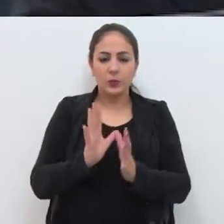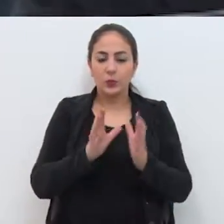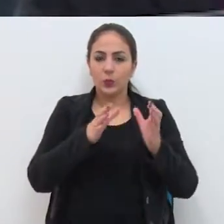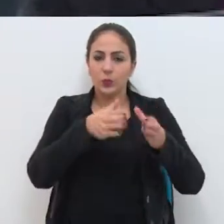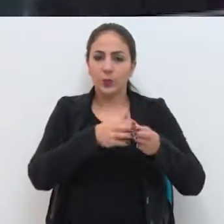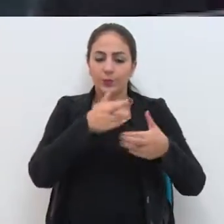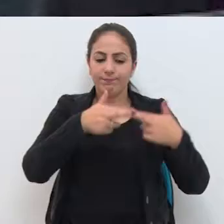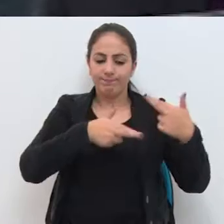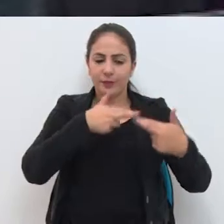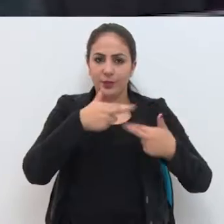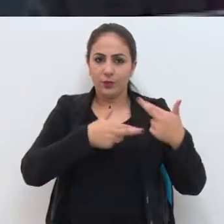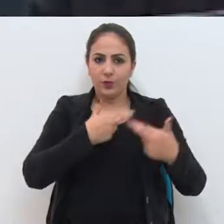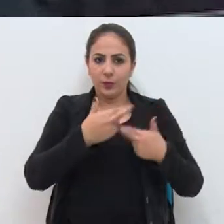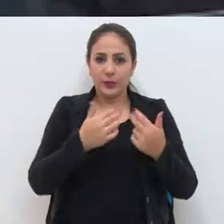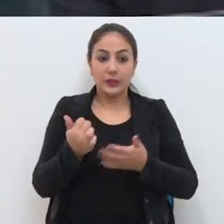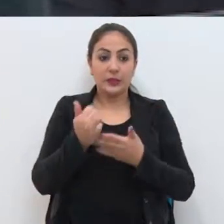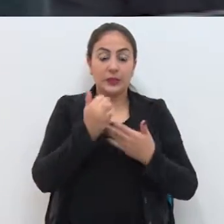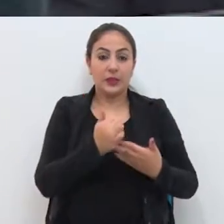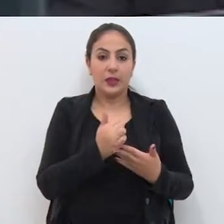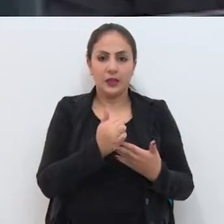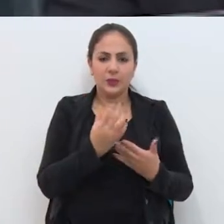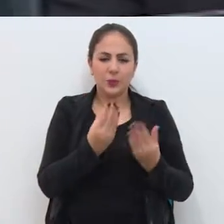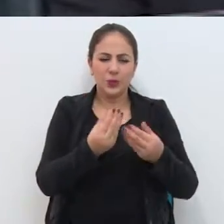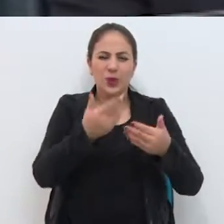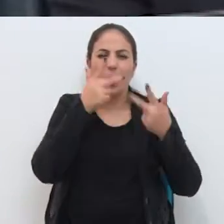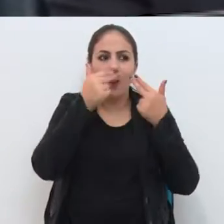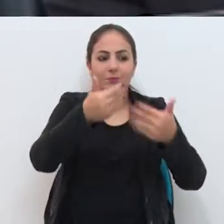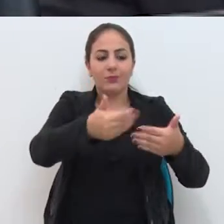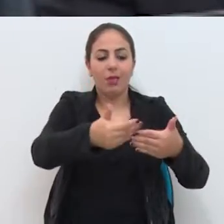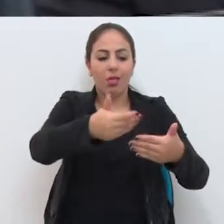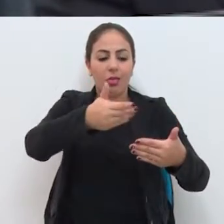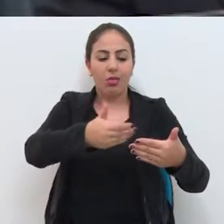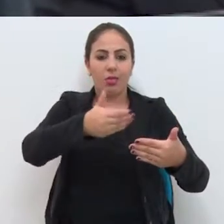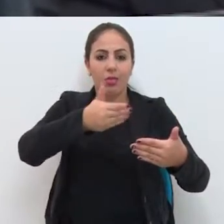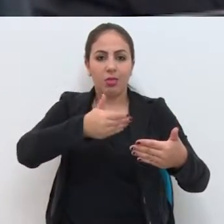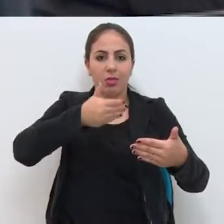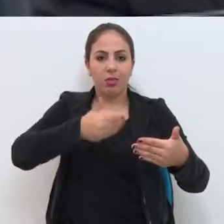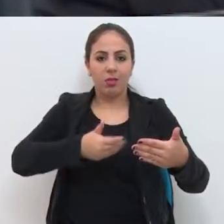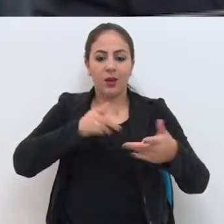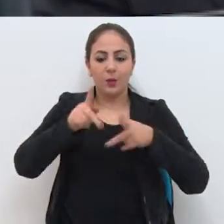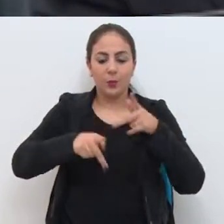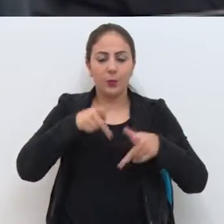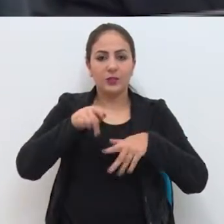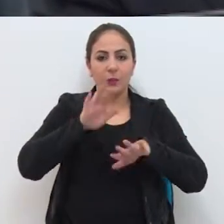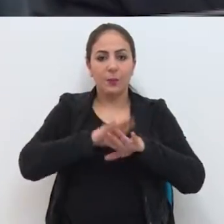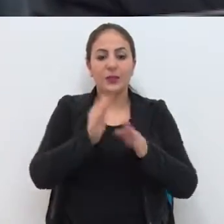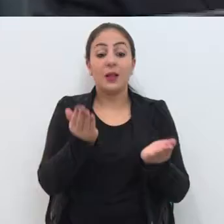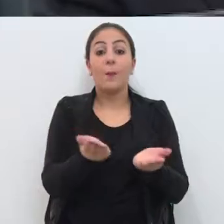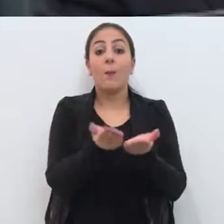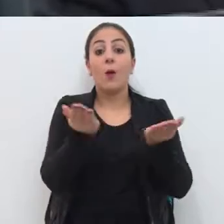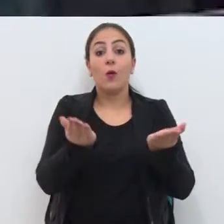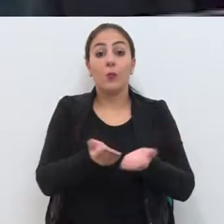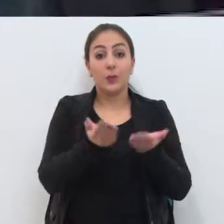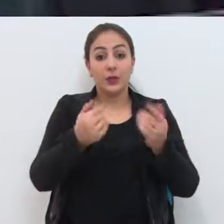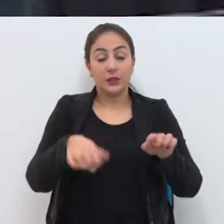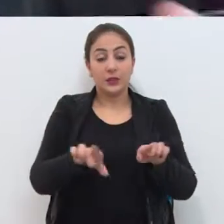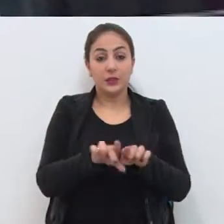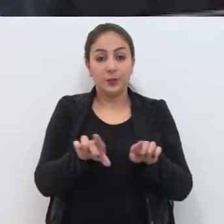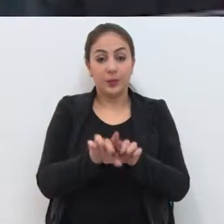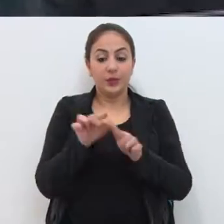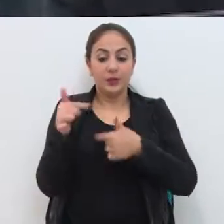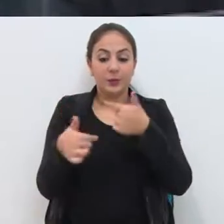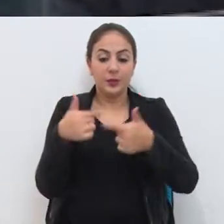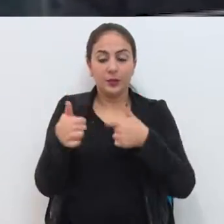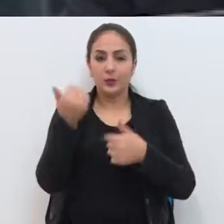reformas que trazem tão e somente retrocesso à população mais carente, aos trabalhadores e trabalhadoras do Brasil. Em que